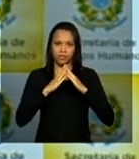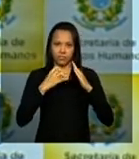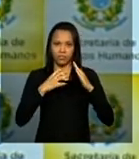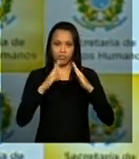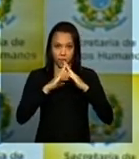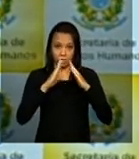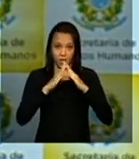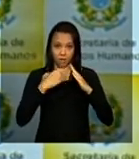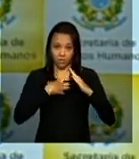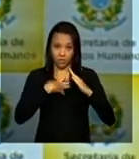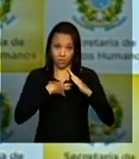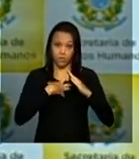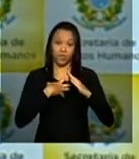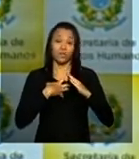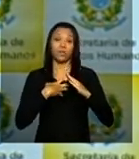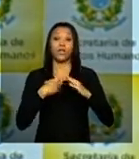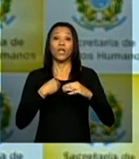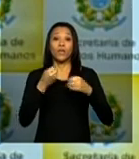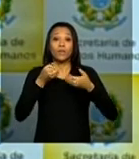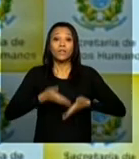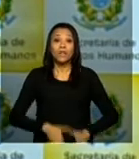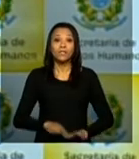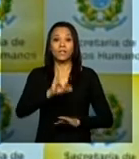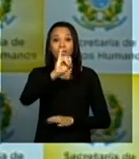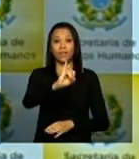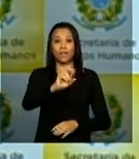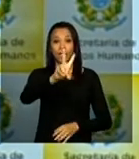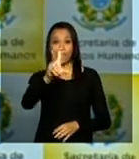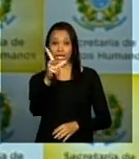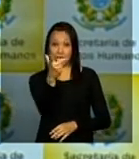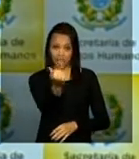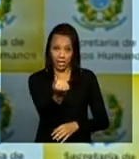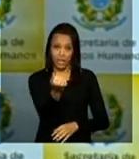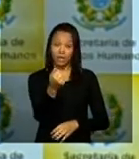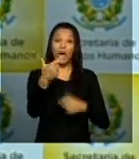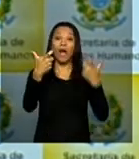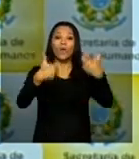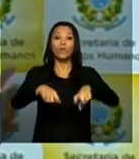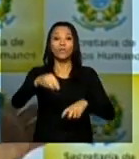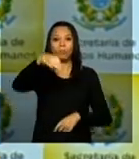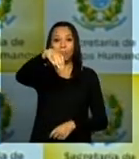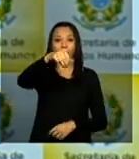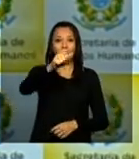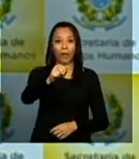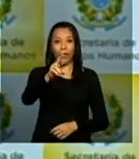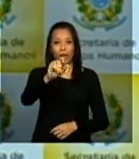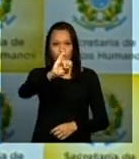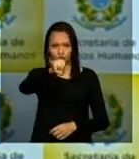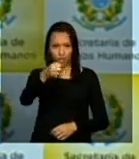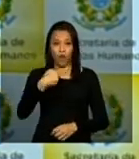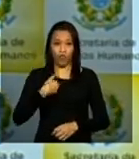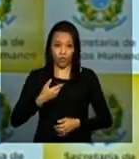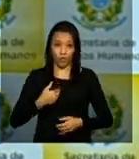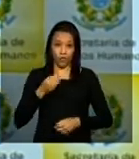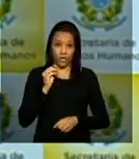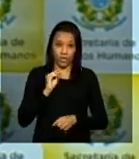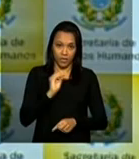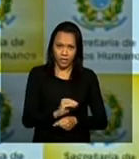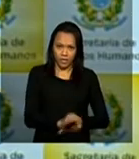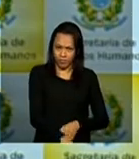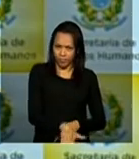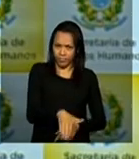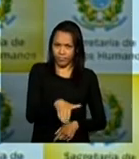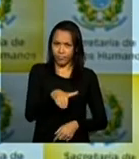eu nasci na ilha do Marajó fui criada no norte do Pará mas me senti muito representada